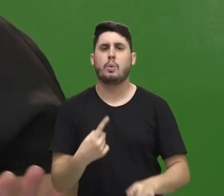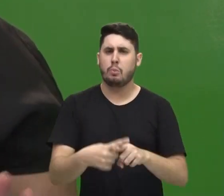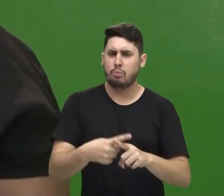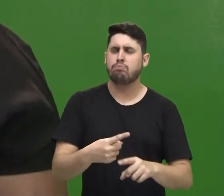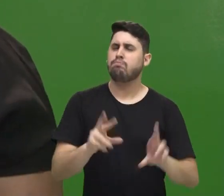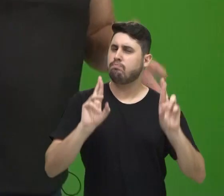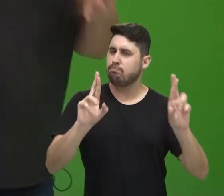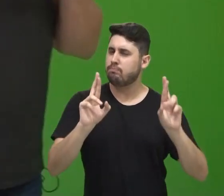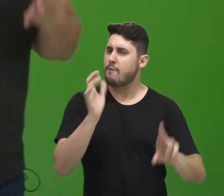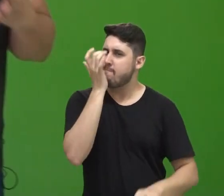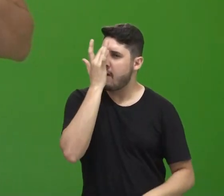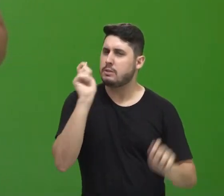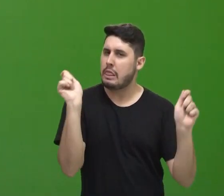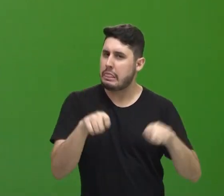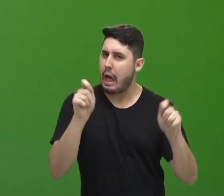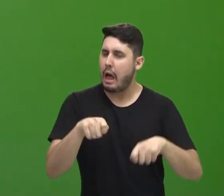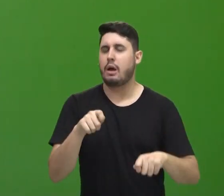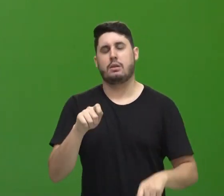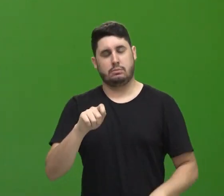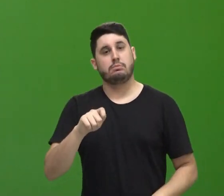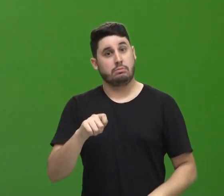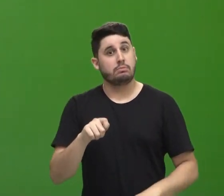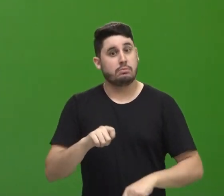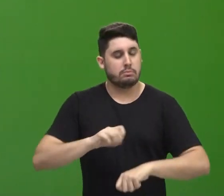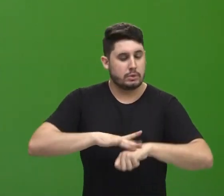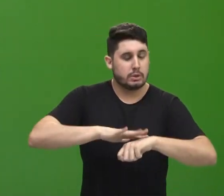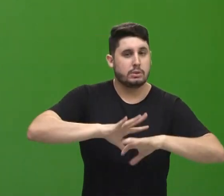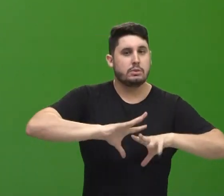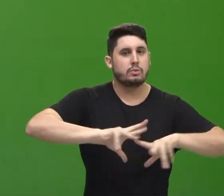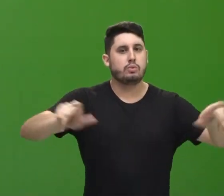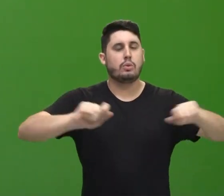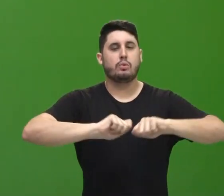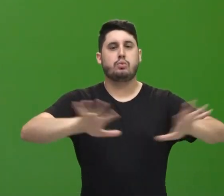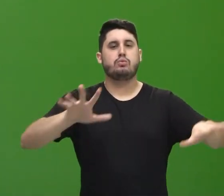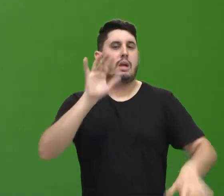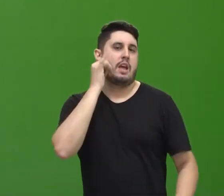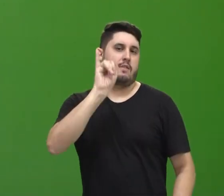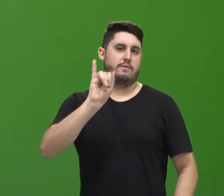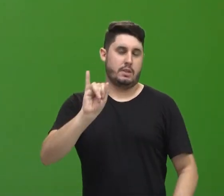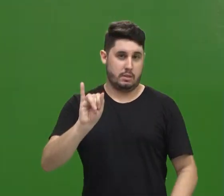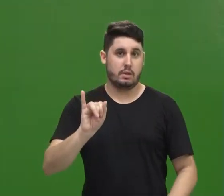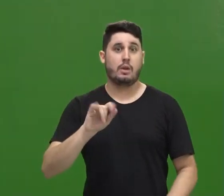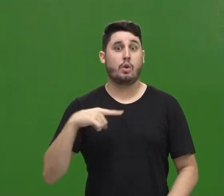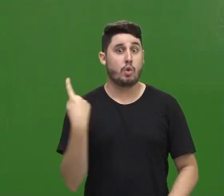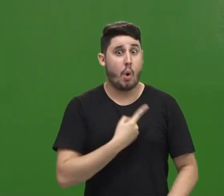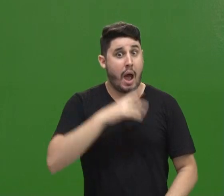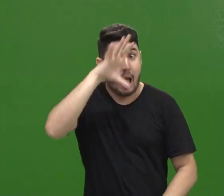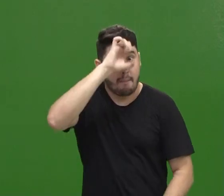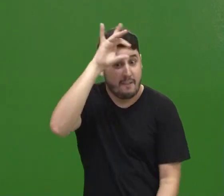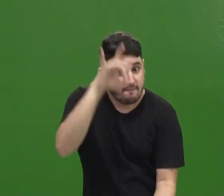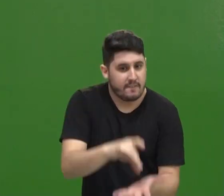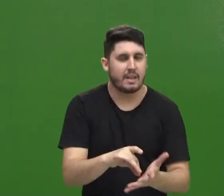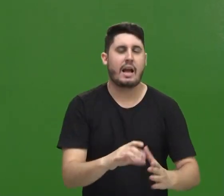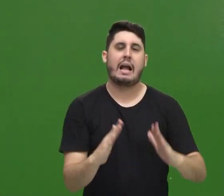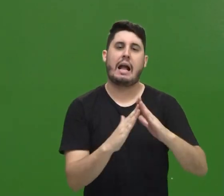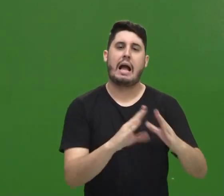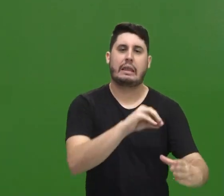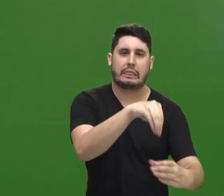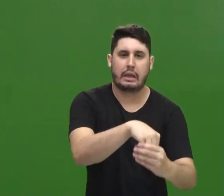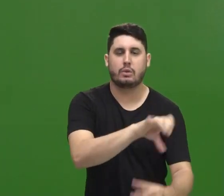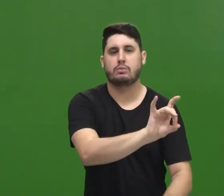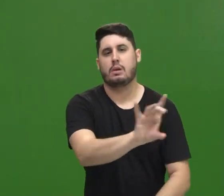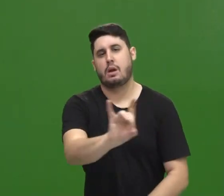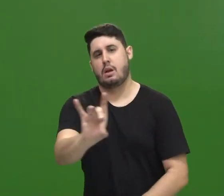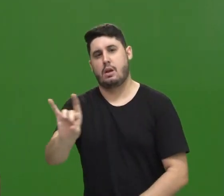por esse problema sem que haja o contágio. Cada um aprendendo de verdade, mas cada um na sua própria